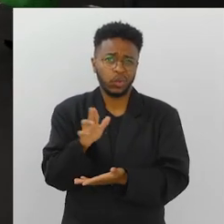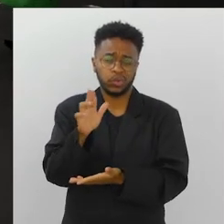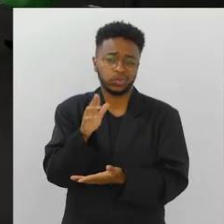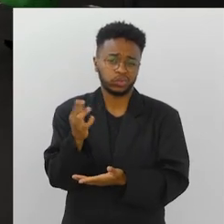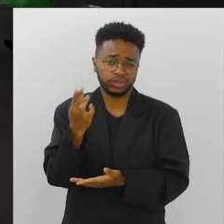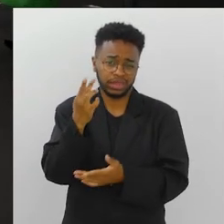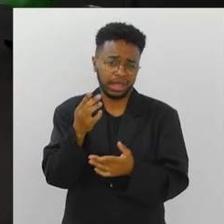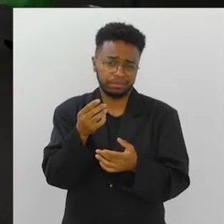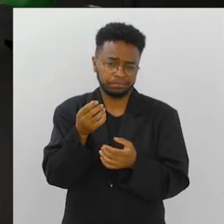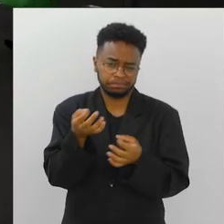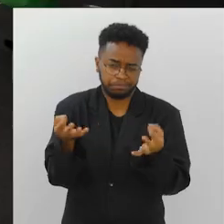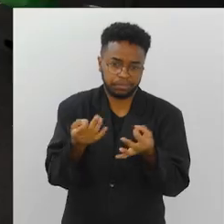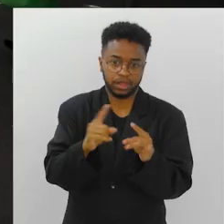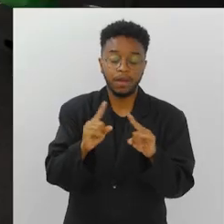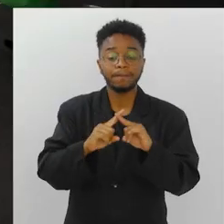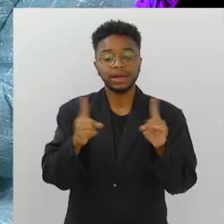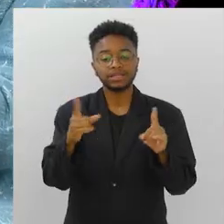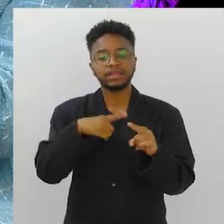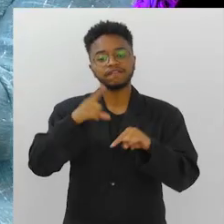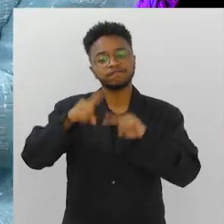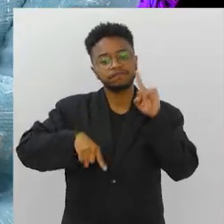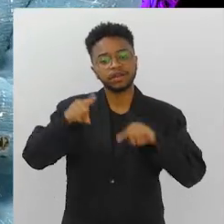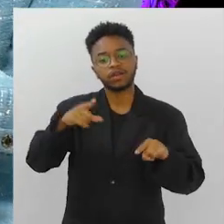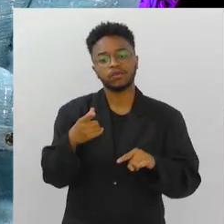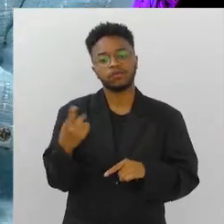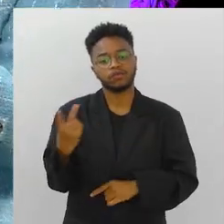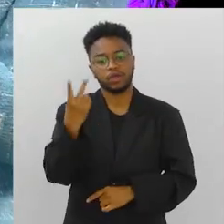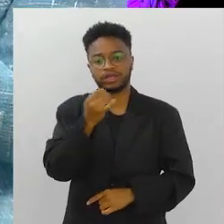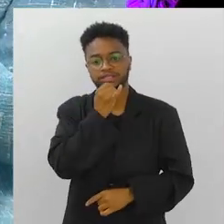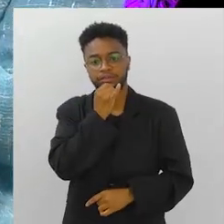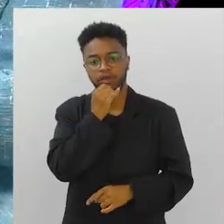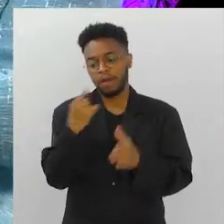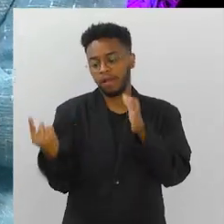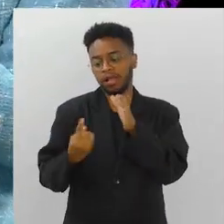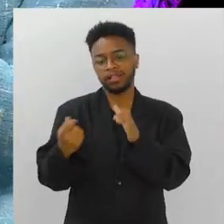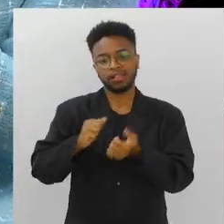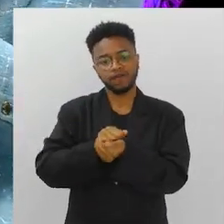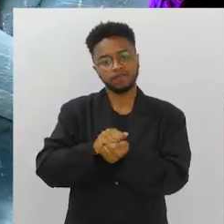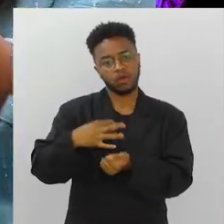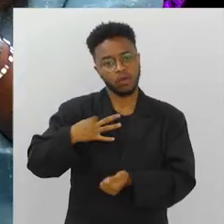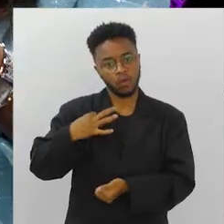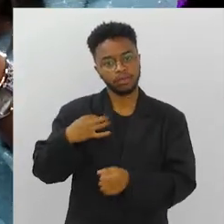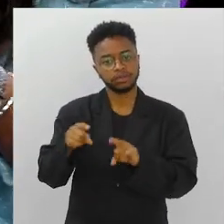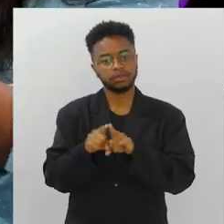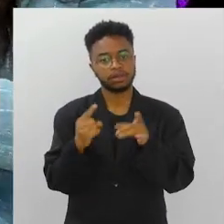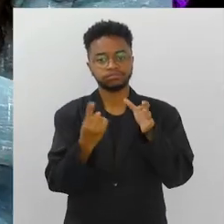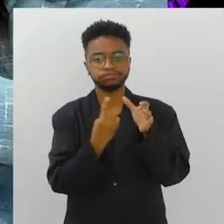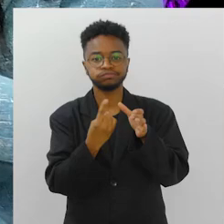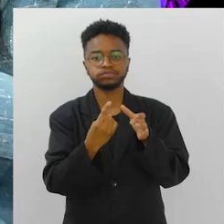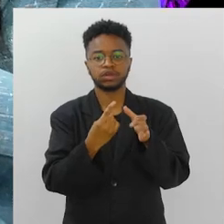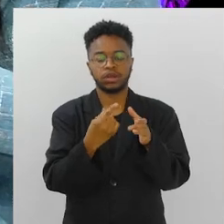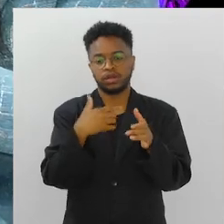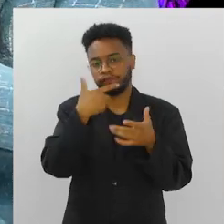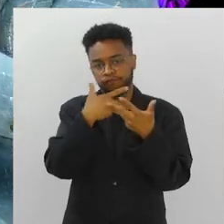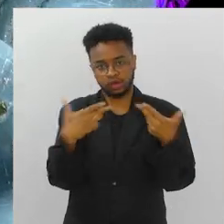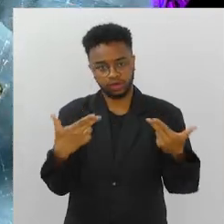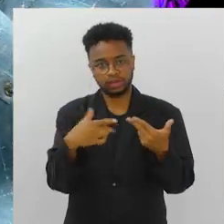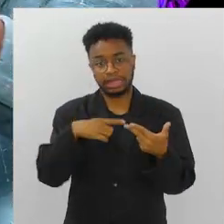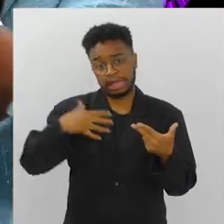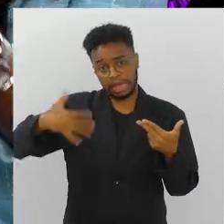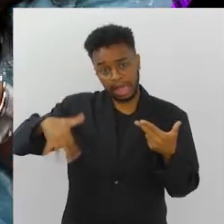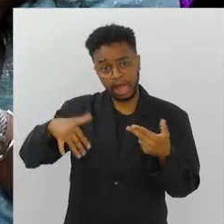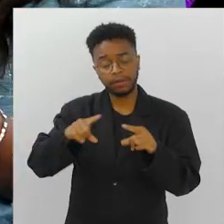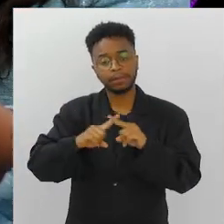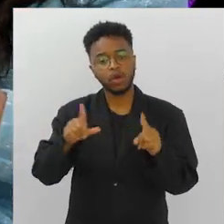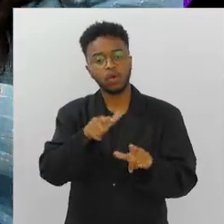úteis, mas essa diferenciação de preço, seja a máquina de lavar, seja o liquidificador, tem os mais caros,